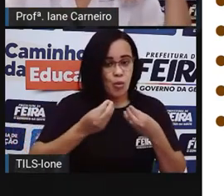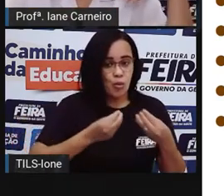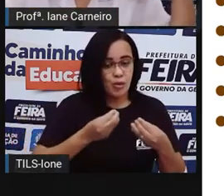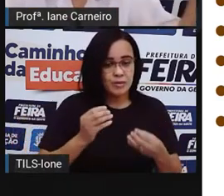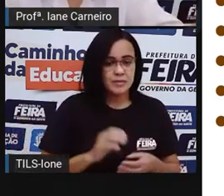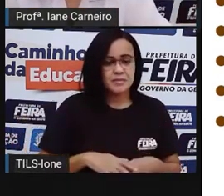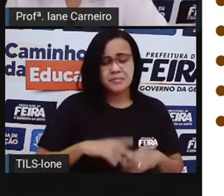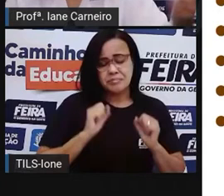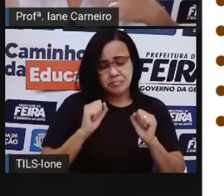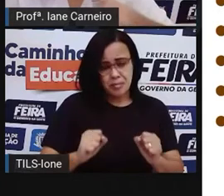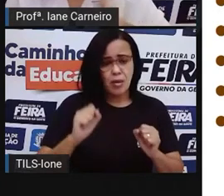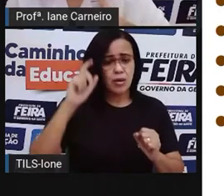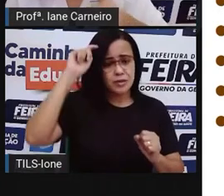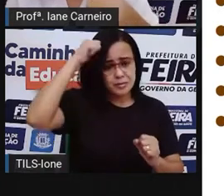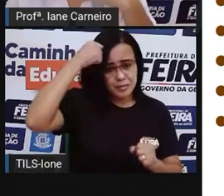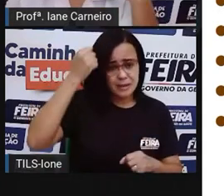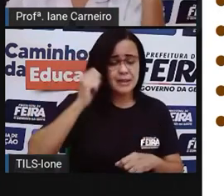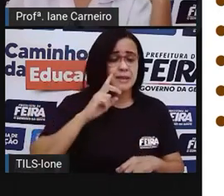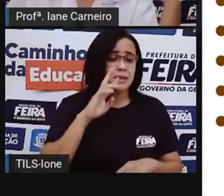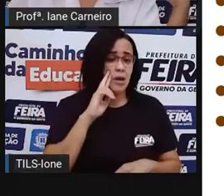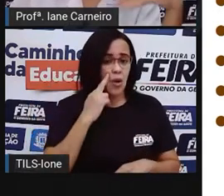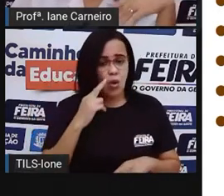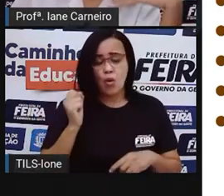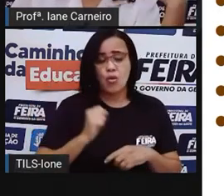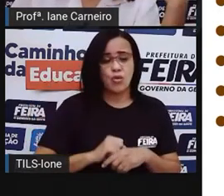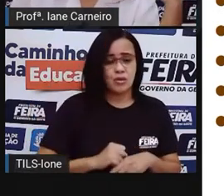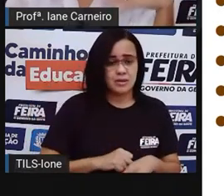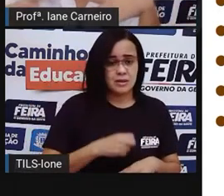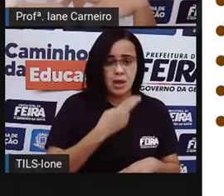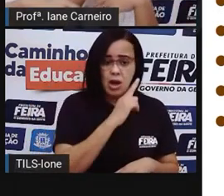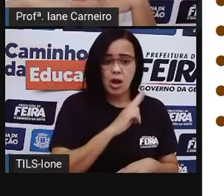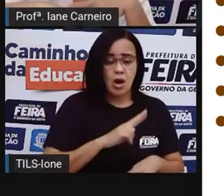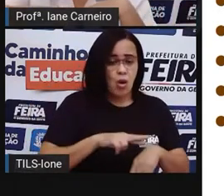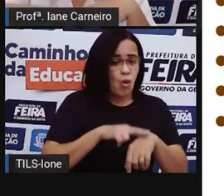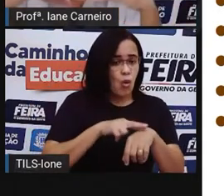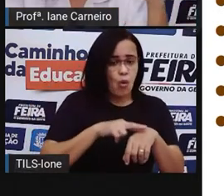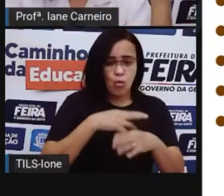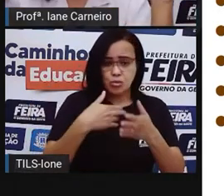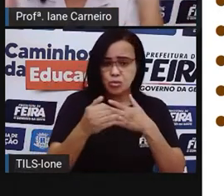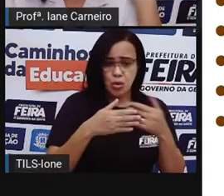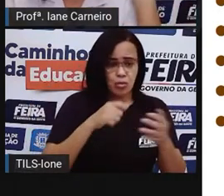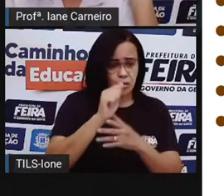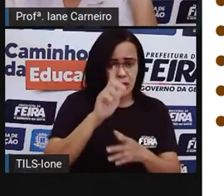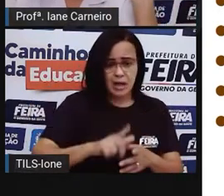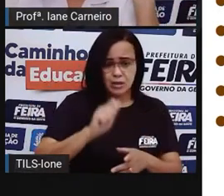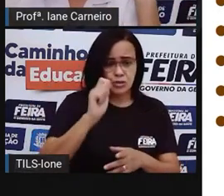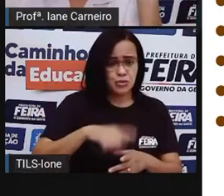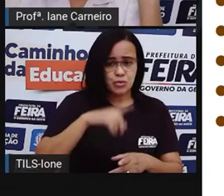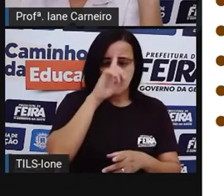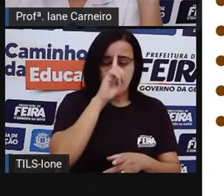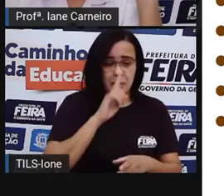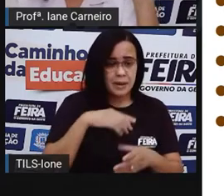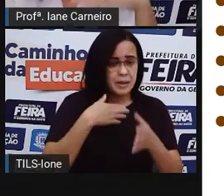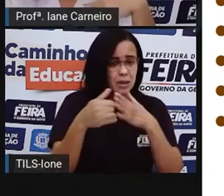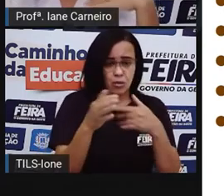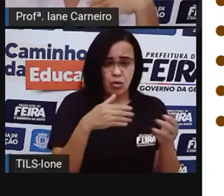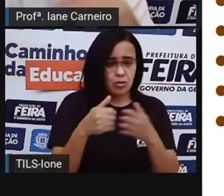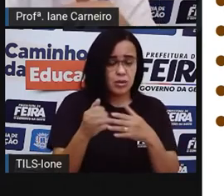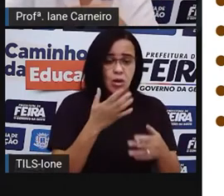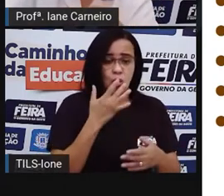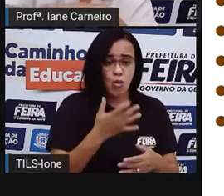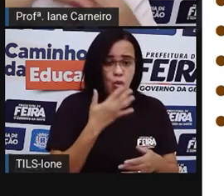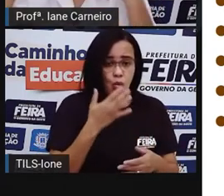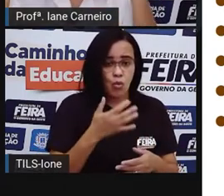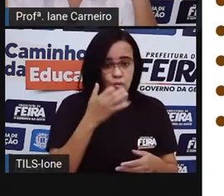azul, lilás, vermelho, amarelo, né? Ali no fundo, poderia ter também qualquer cor lá no fundo. E aqui, a mesa também